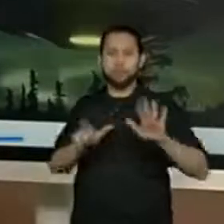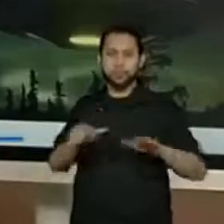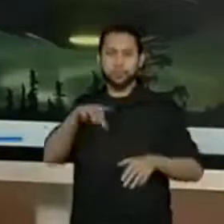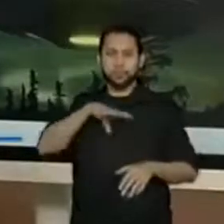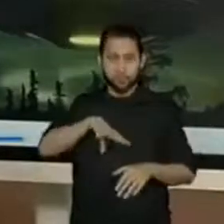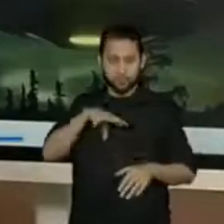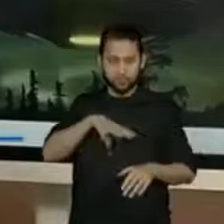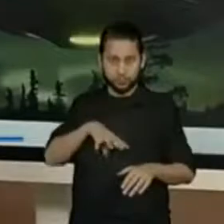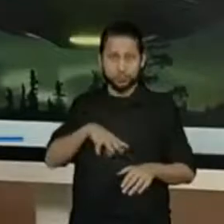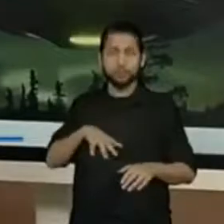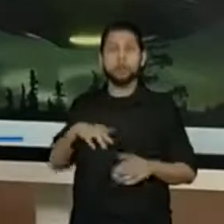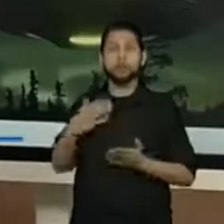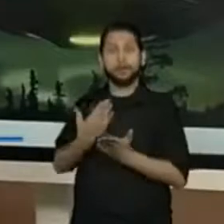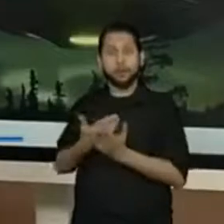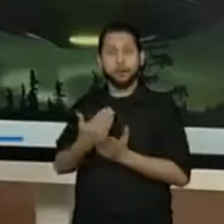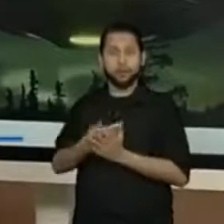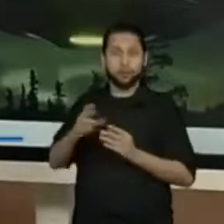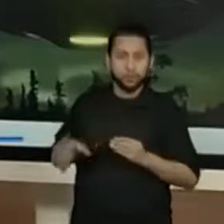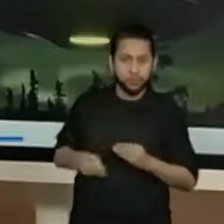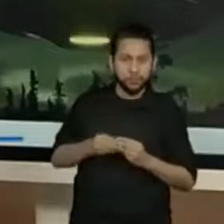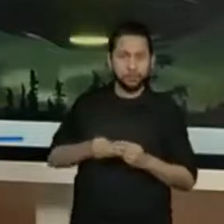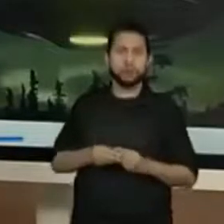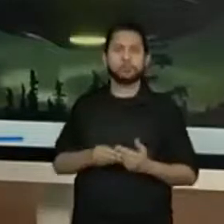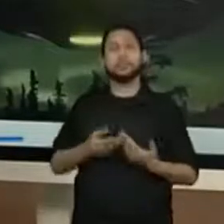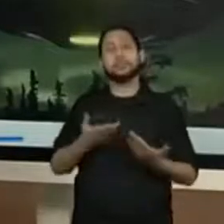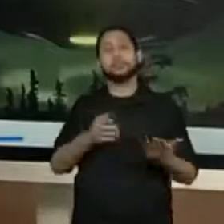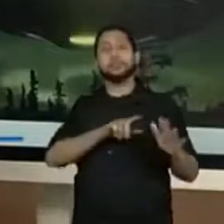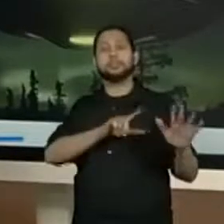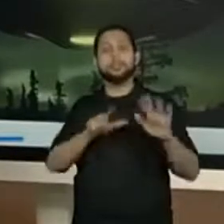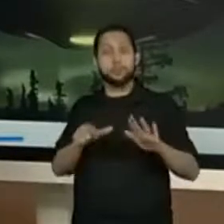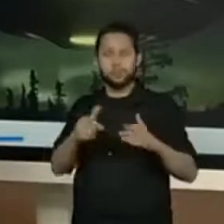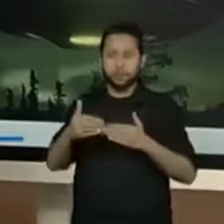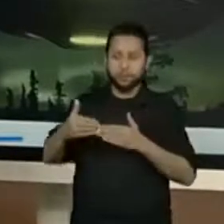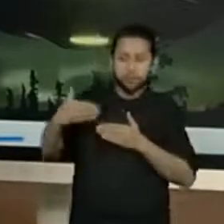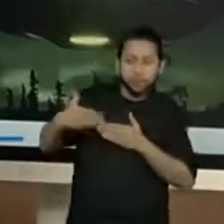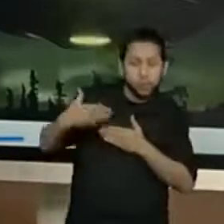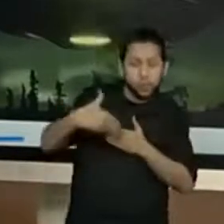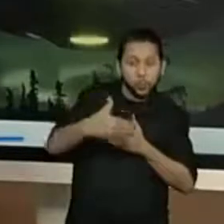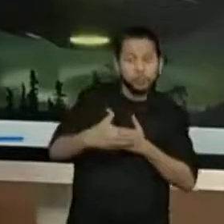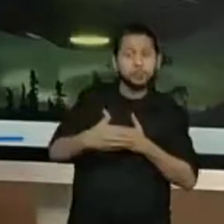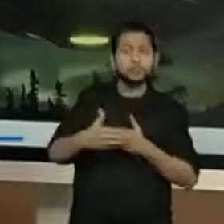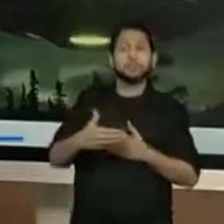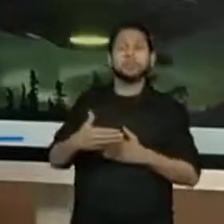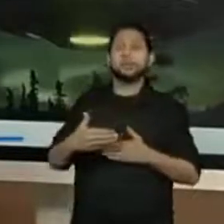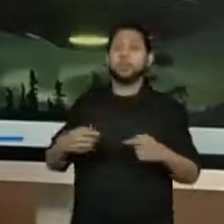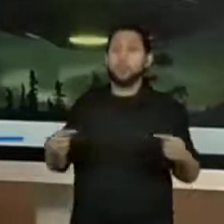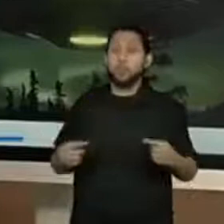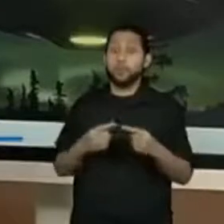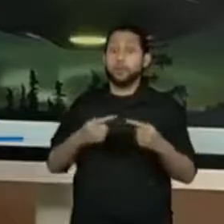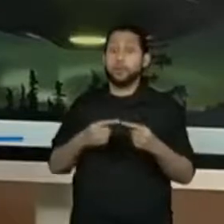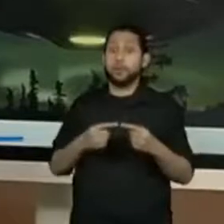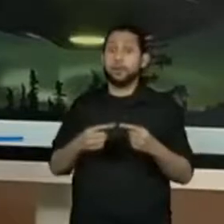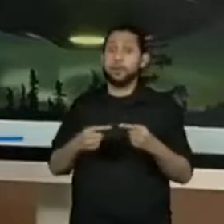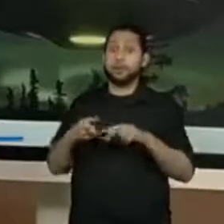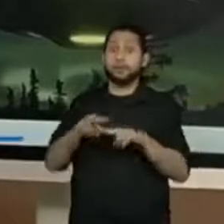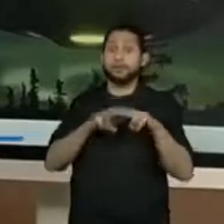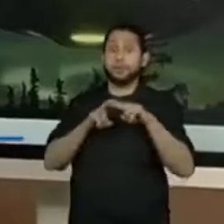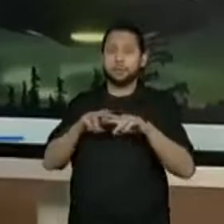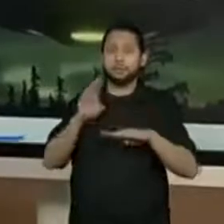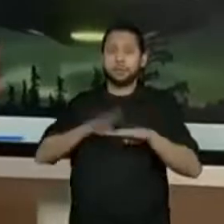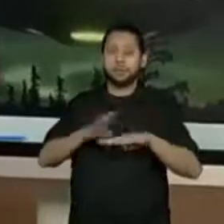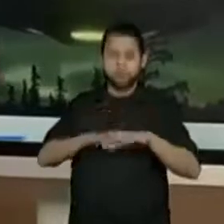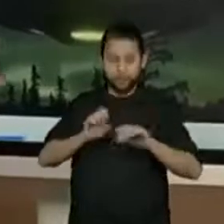ela complementa as aulas. Vocês, essa semana a sequência didática de recuperação, ela é de matemática. Então, eu vou